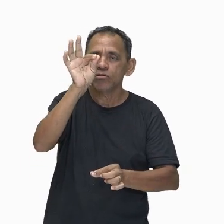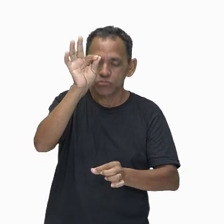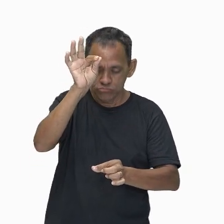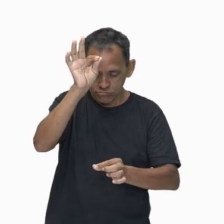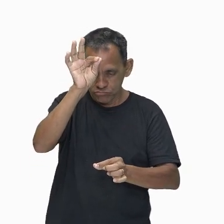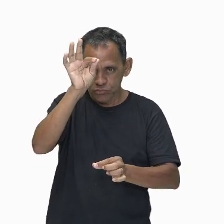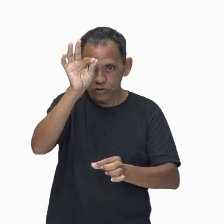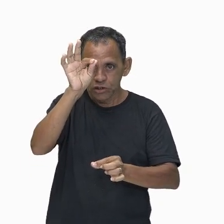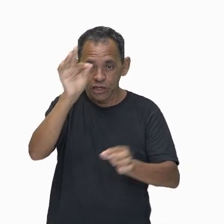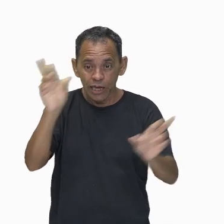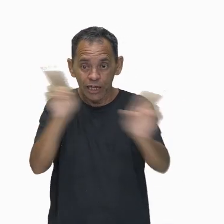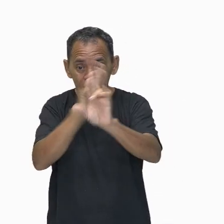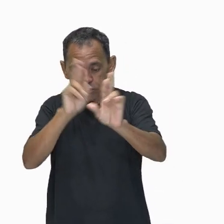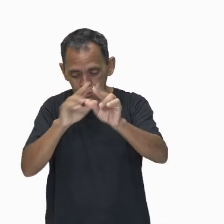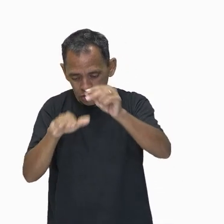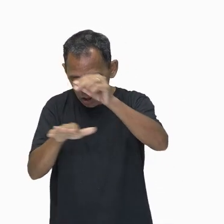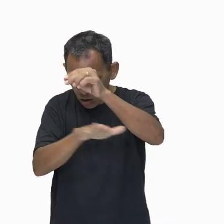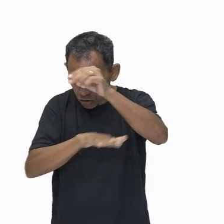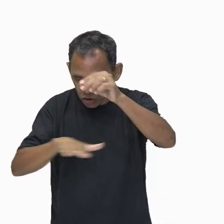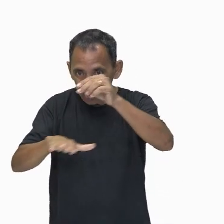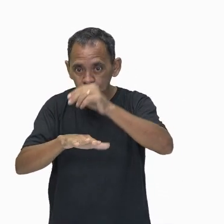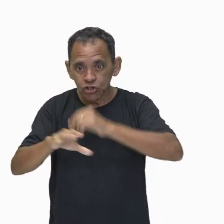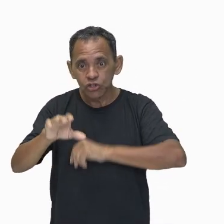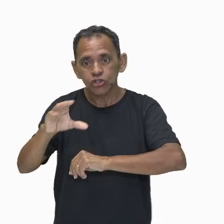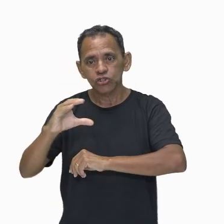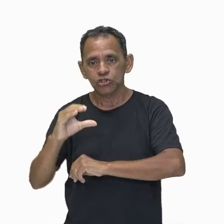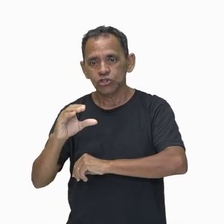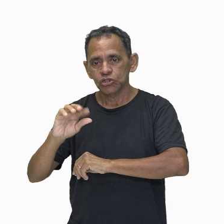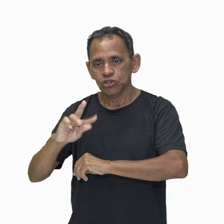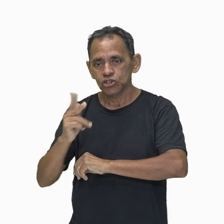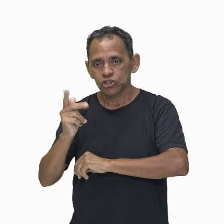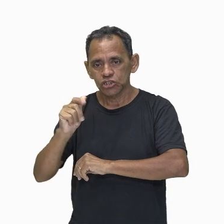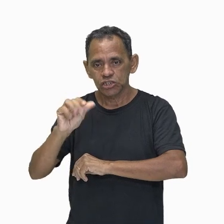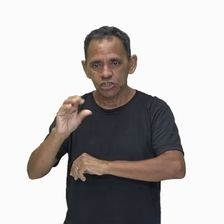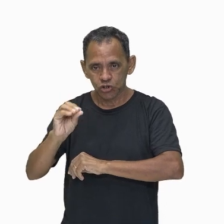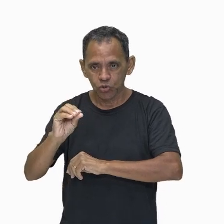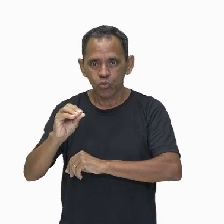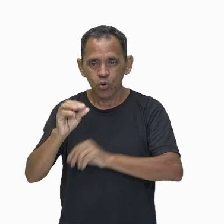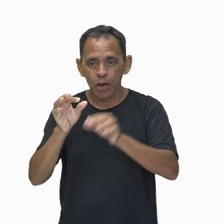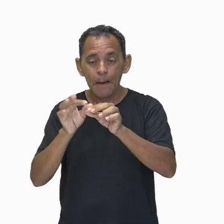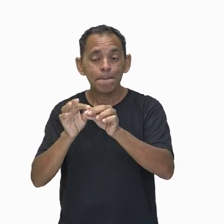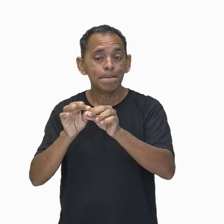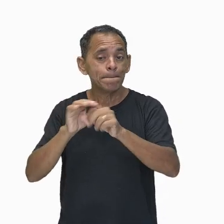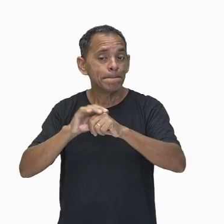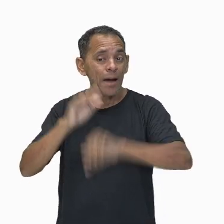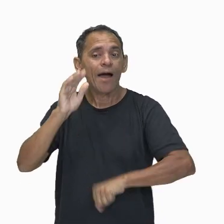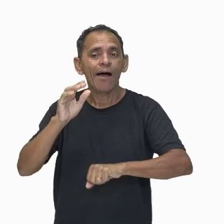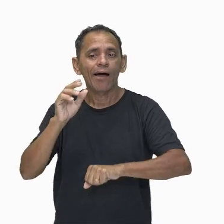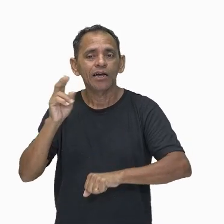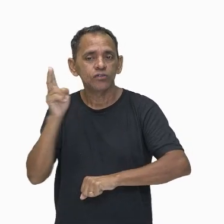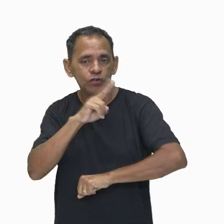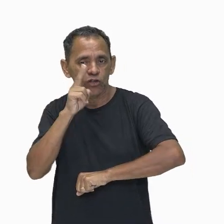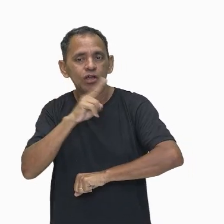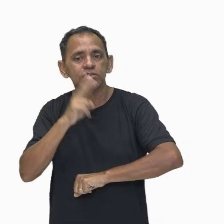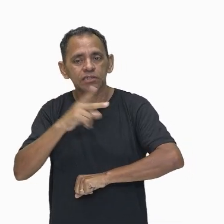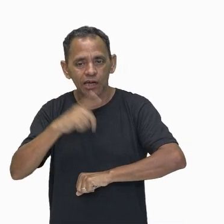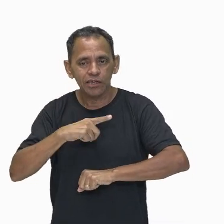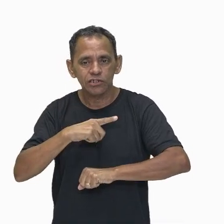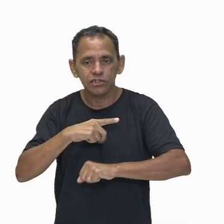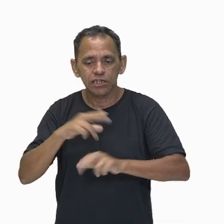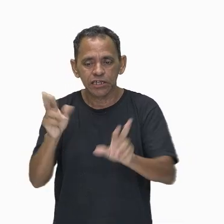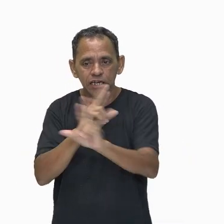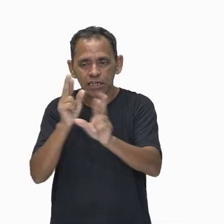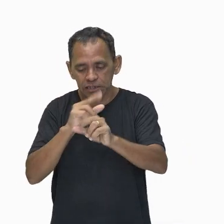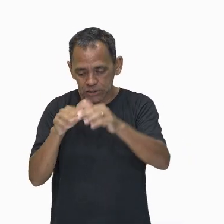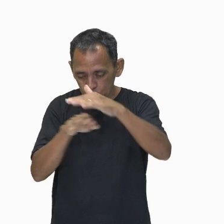maior vai ser a sua velocidade quando ele chegar ao chão. Caso, é claro, ele inicie uma queda, tá, gente? Então,